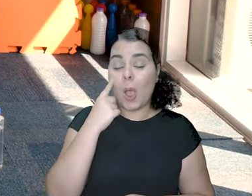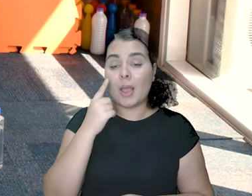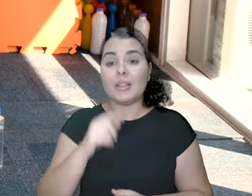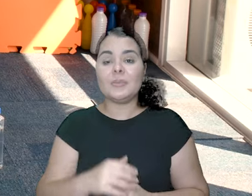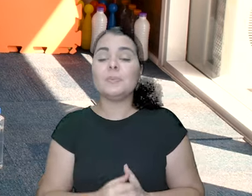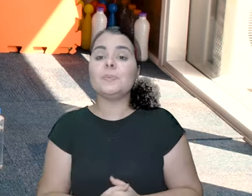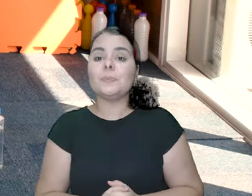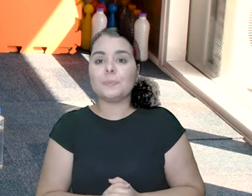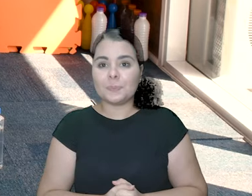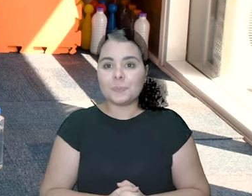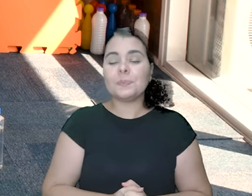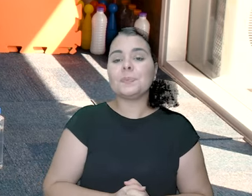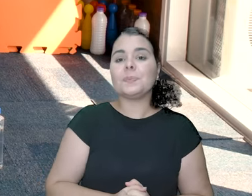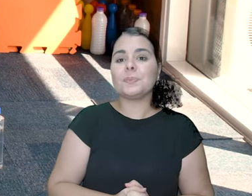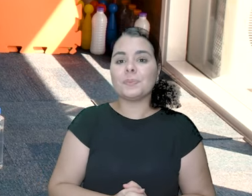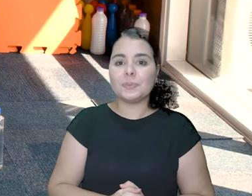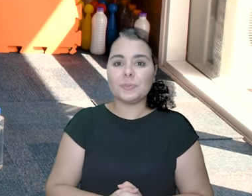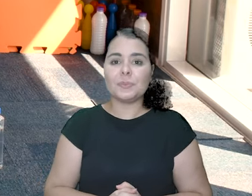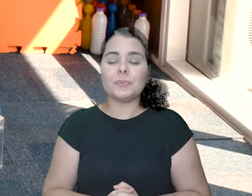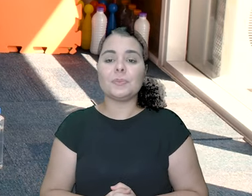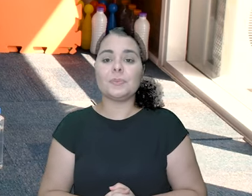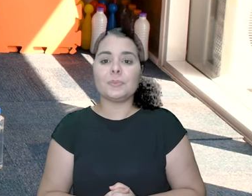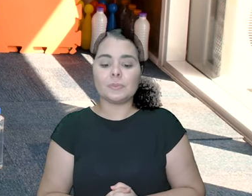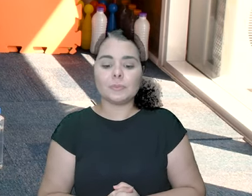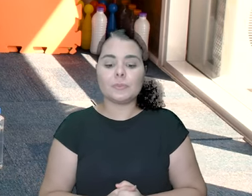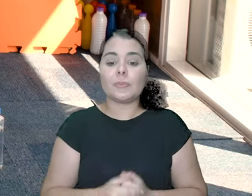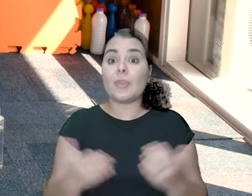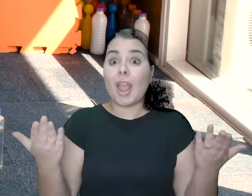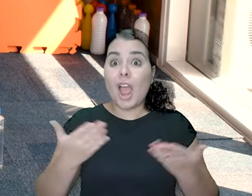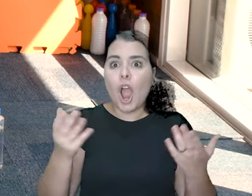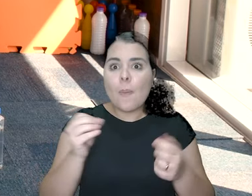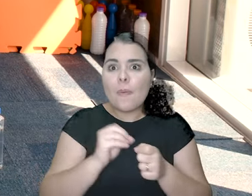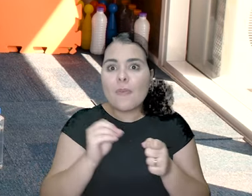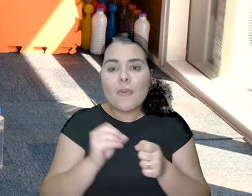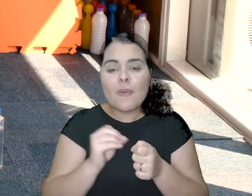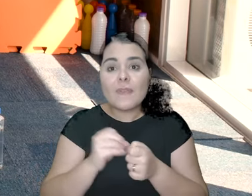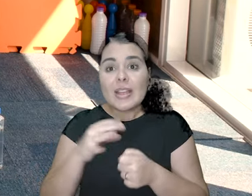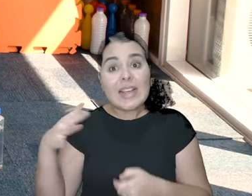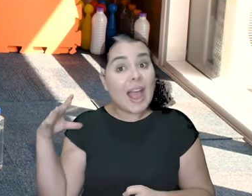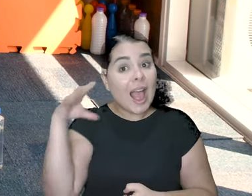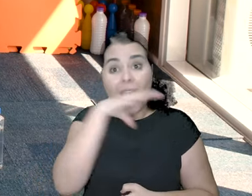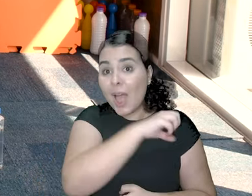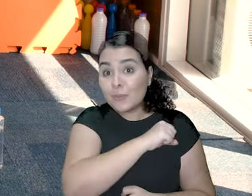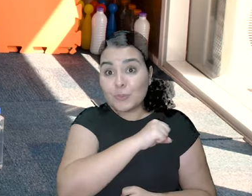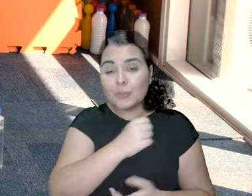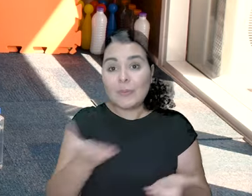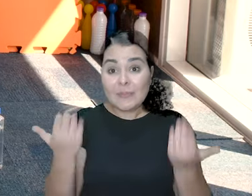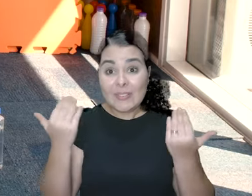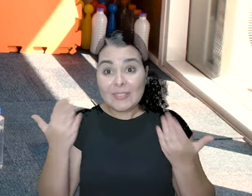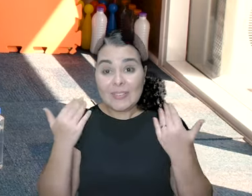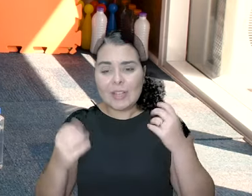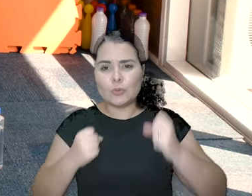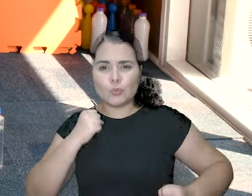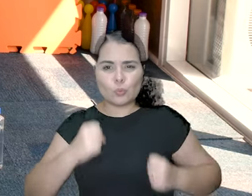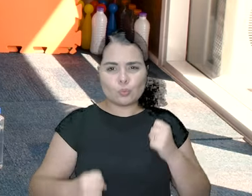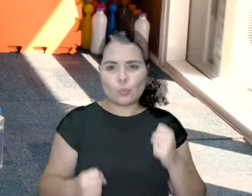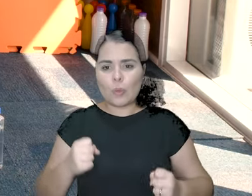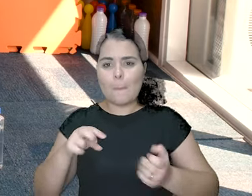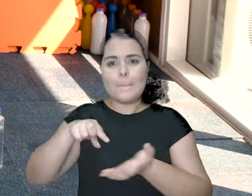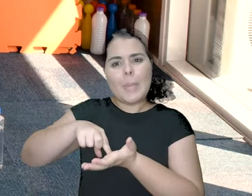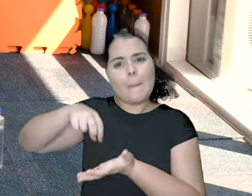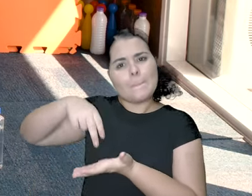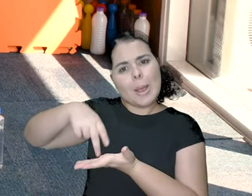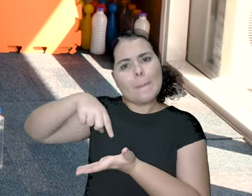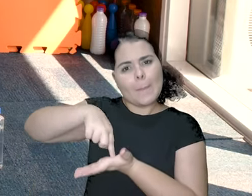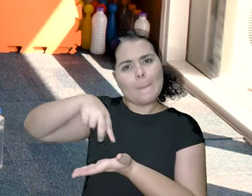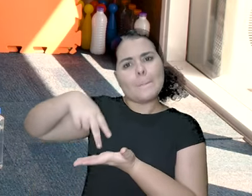Calcanhar subindo, ó. Tá? Vamos acelerar de novo? Já recuperou? Então a